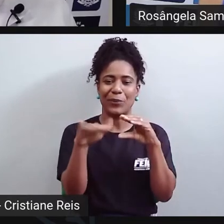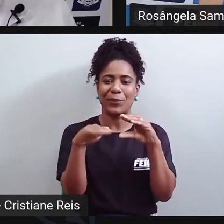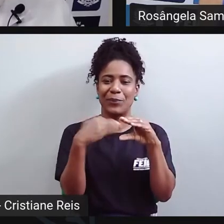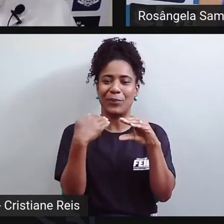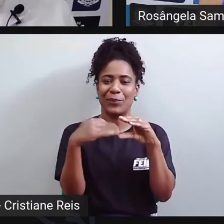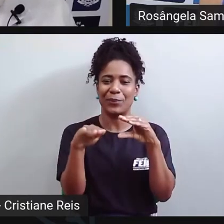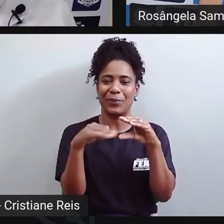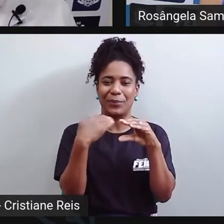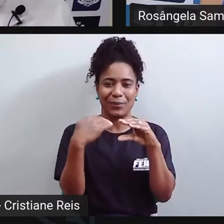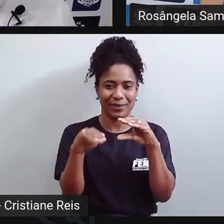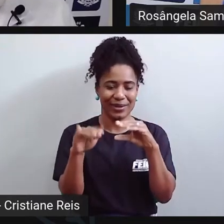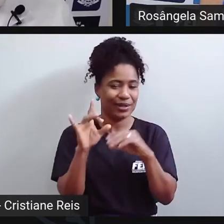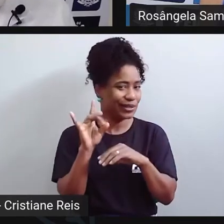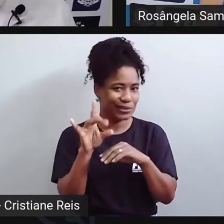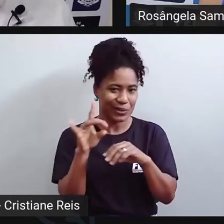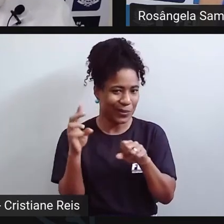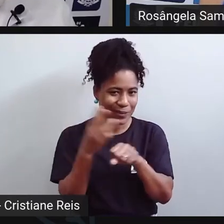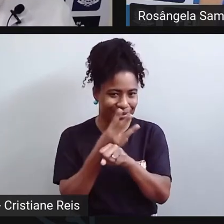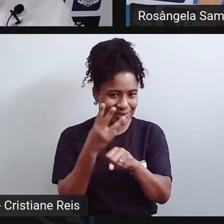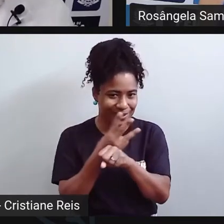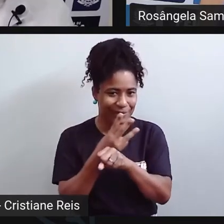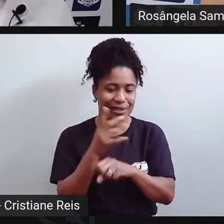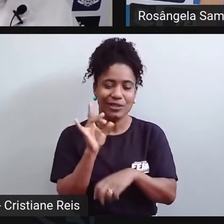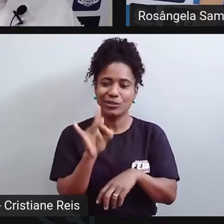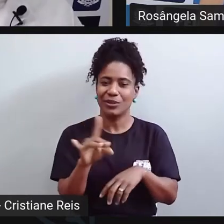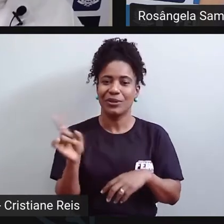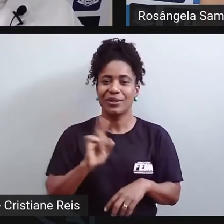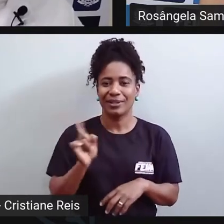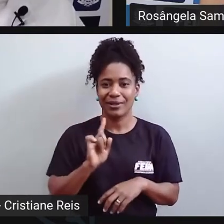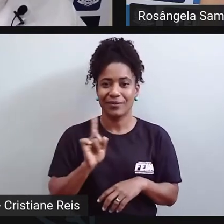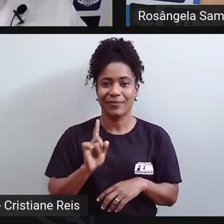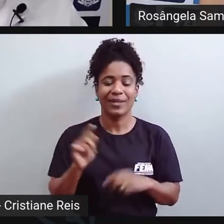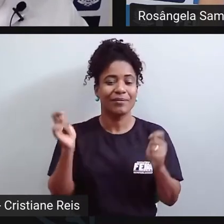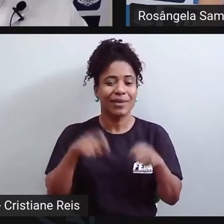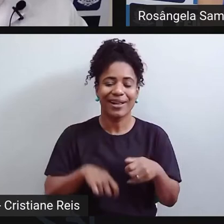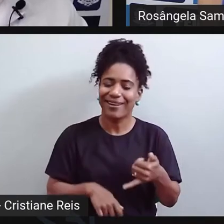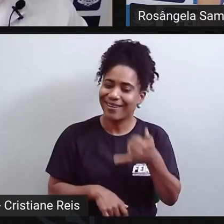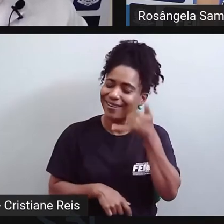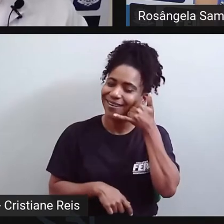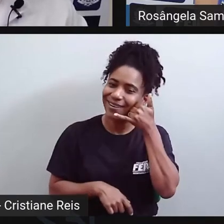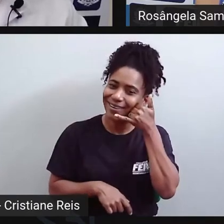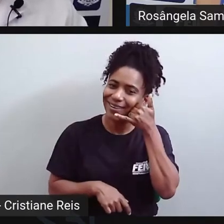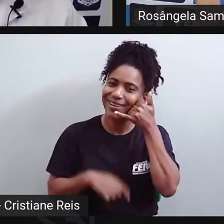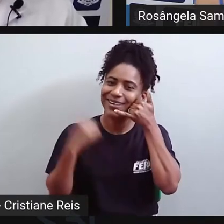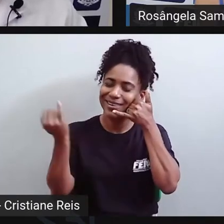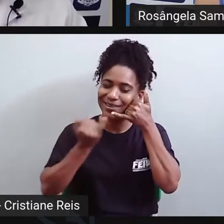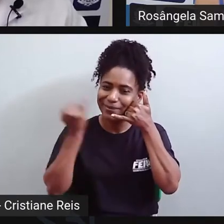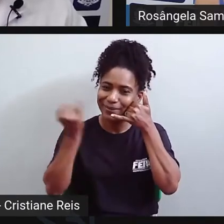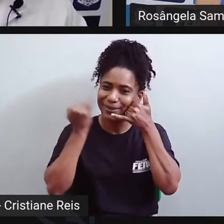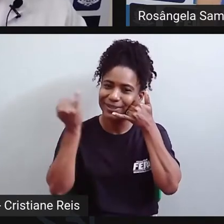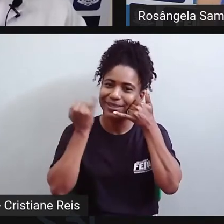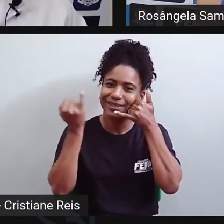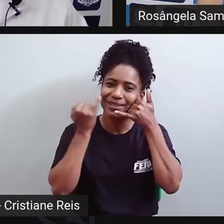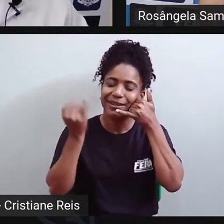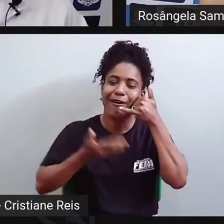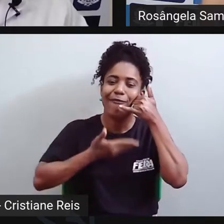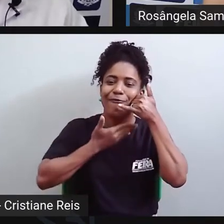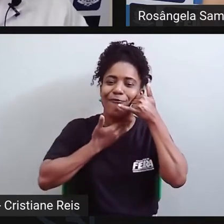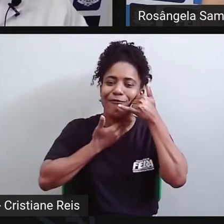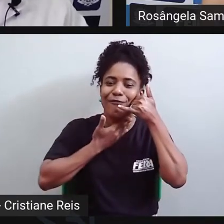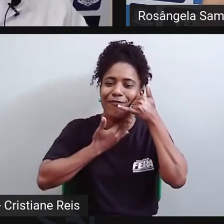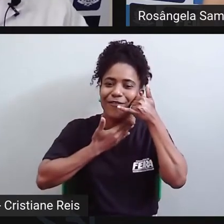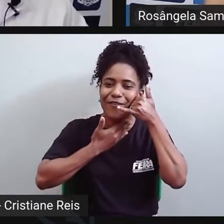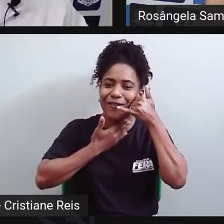mensagem pelo WhatsApp, mas também ligar para o outro, ouvir a voz do outro, porque na voz do outro, você